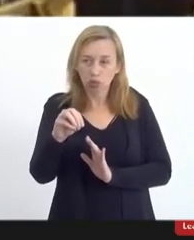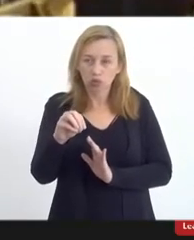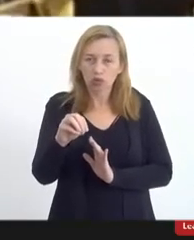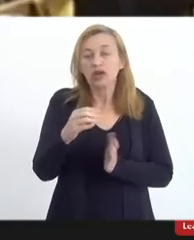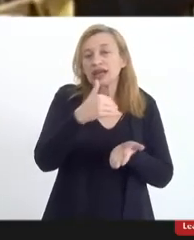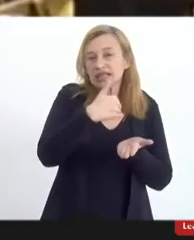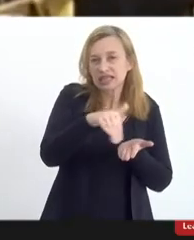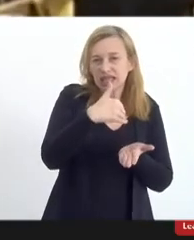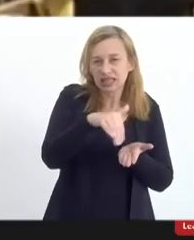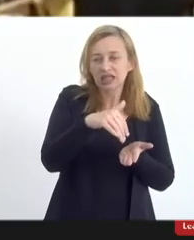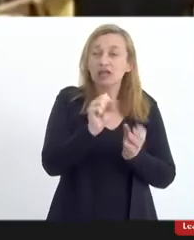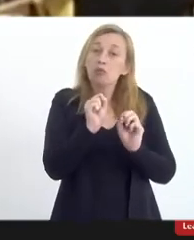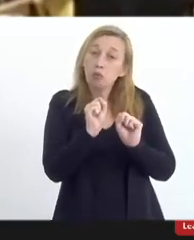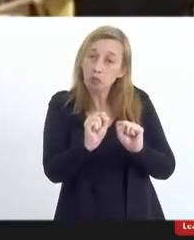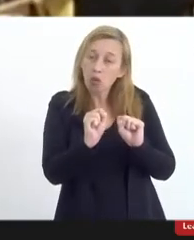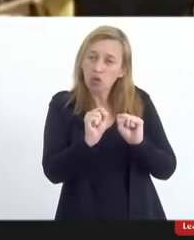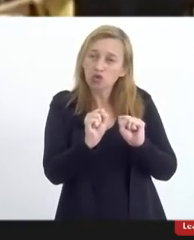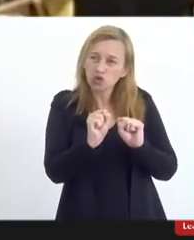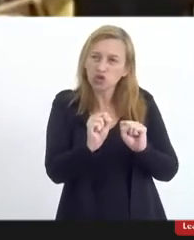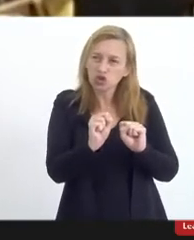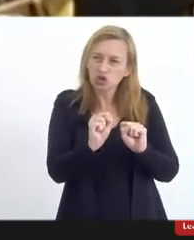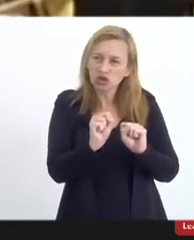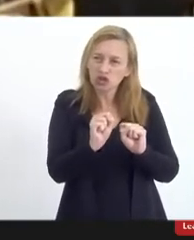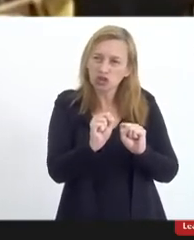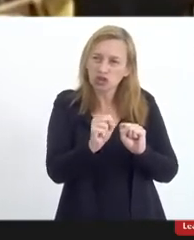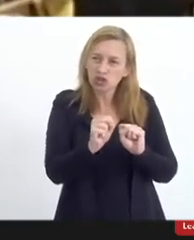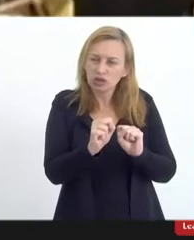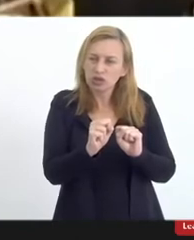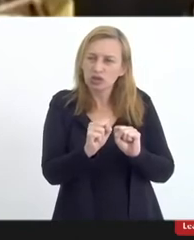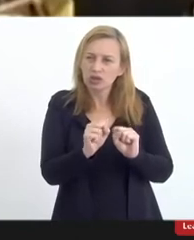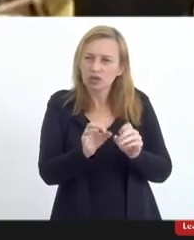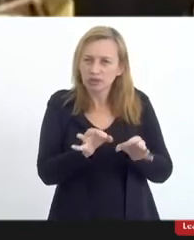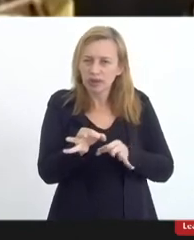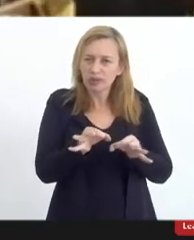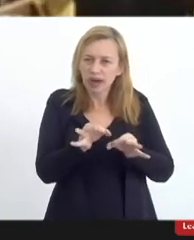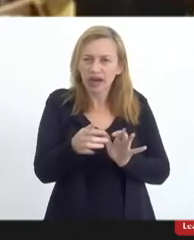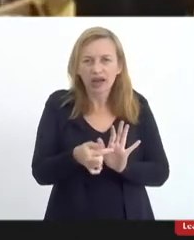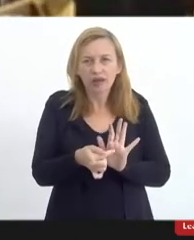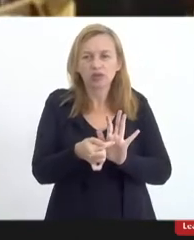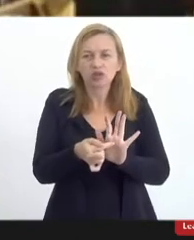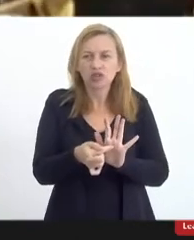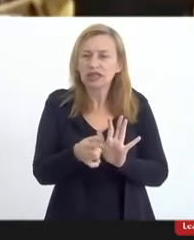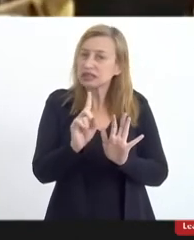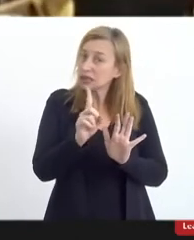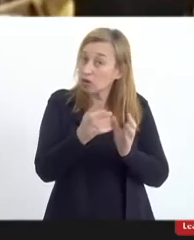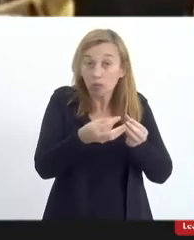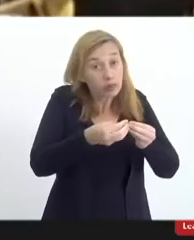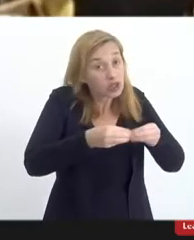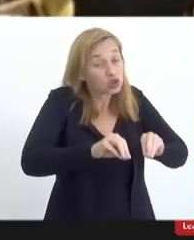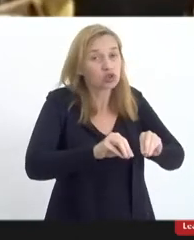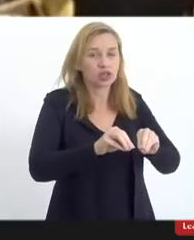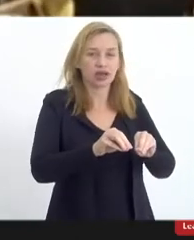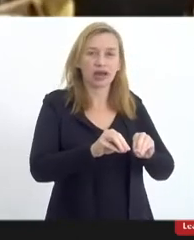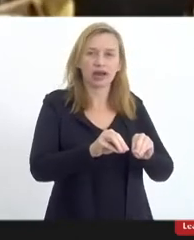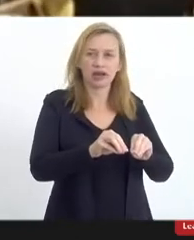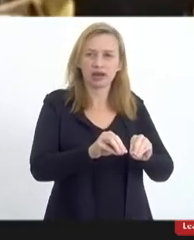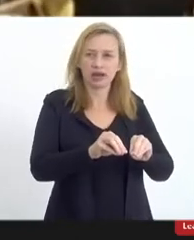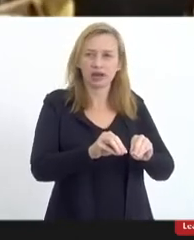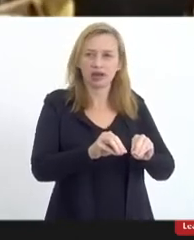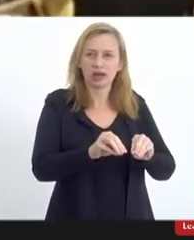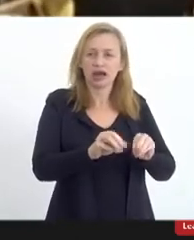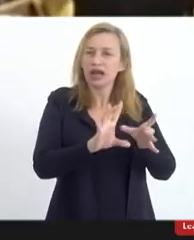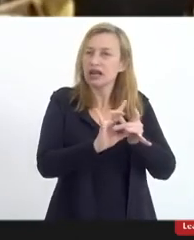secretaria pode disponibilizar sem, logicamente, ferir a autonomia dos